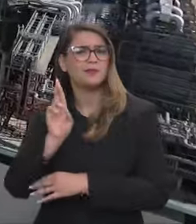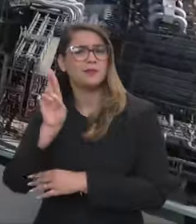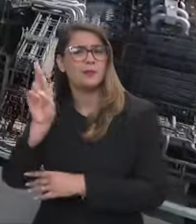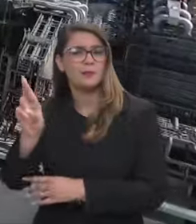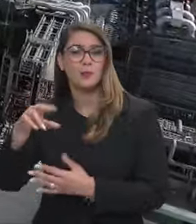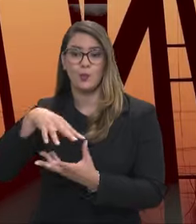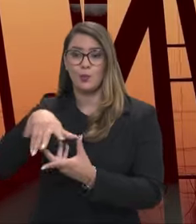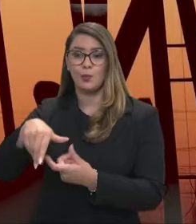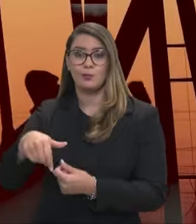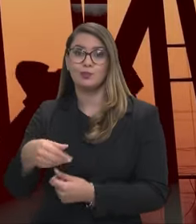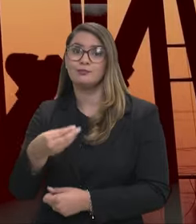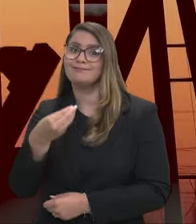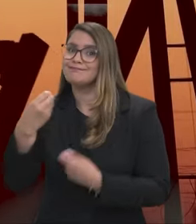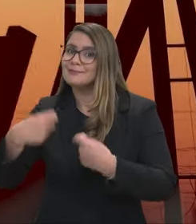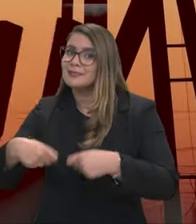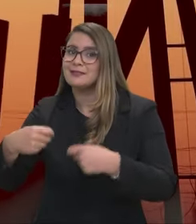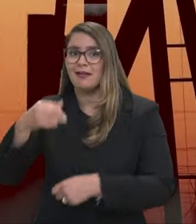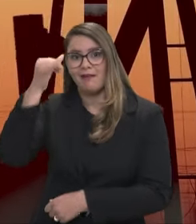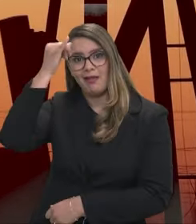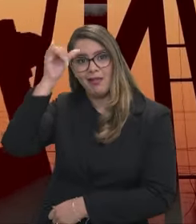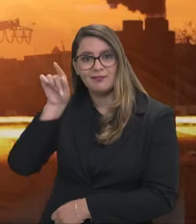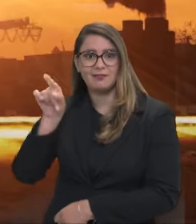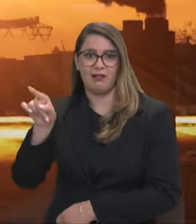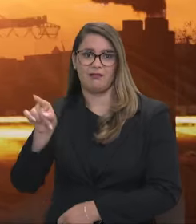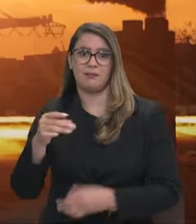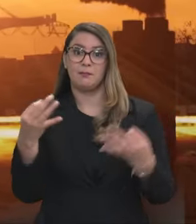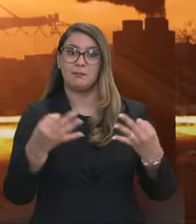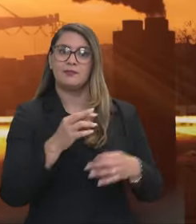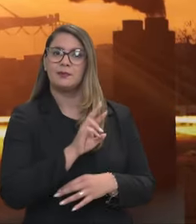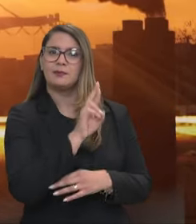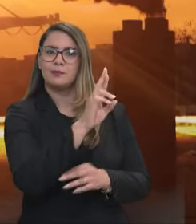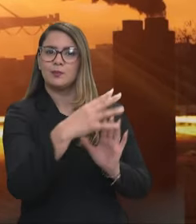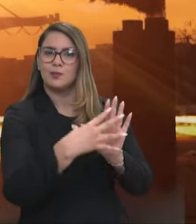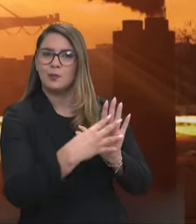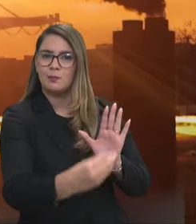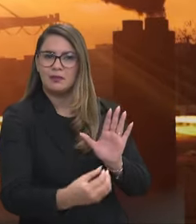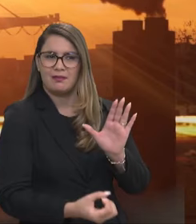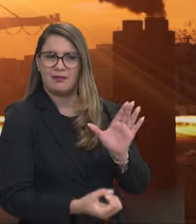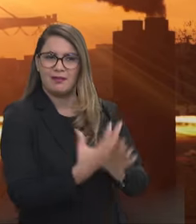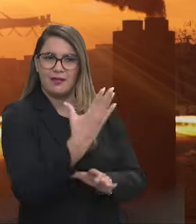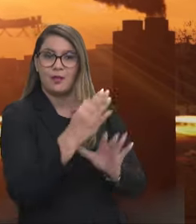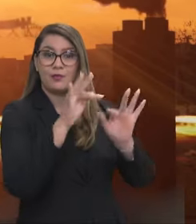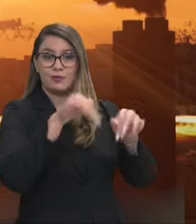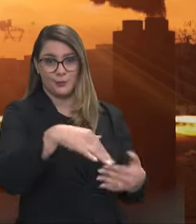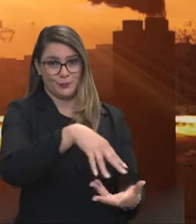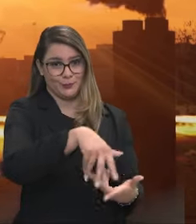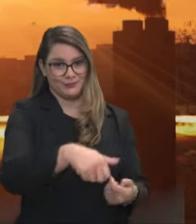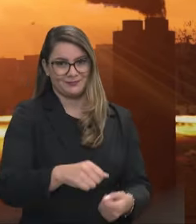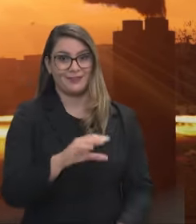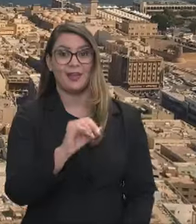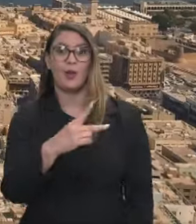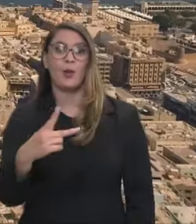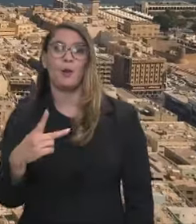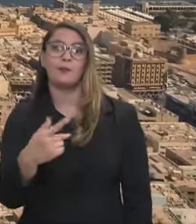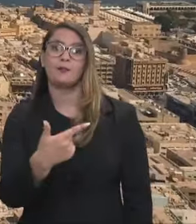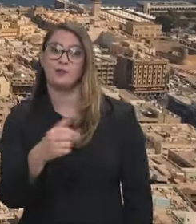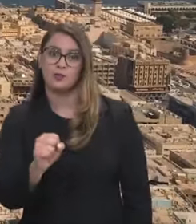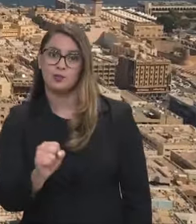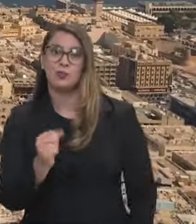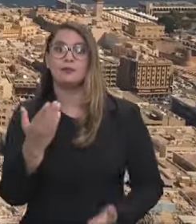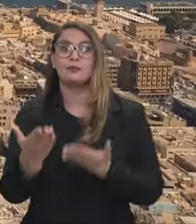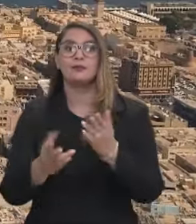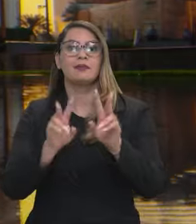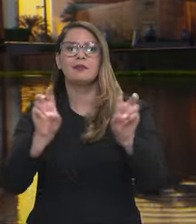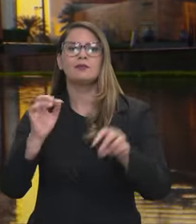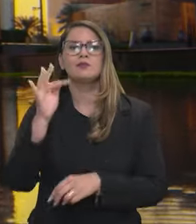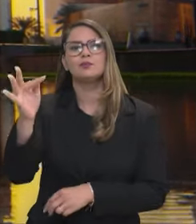perfeitos representantes do que o mundo deveria evitar. Os perfeitos representantes desse modelo que produz o fim do mundo. A COP28